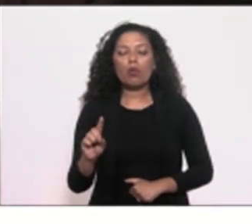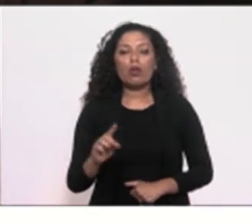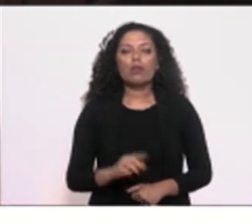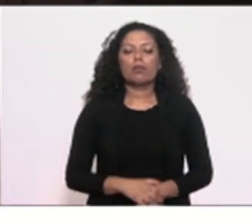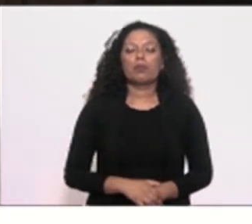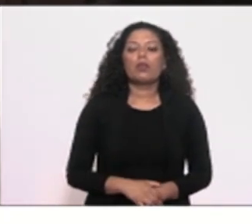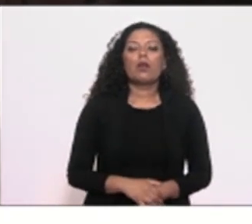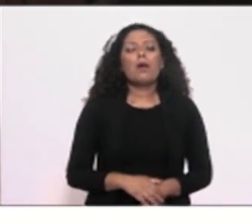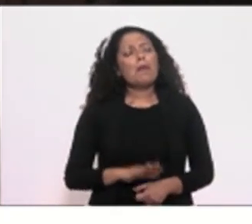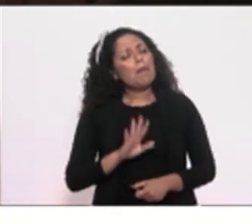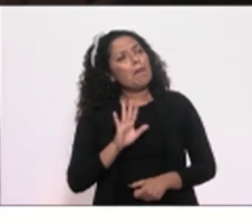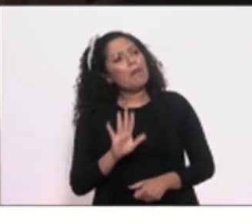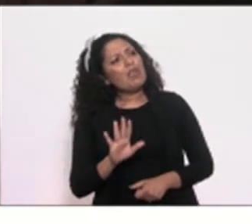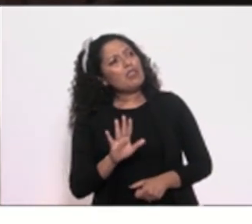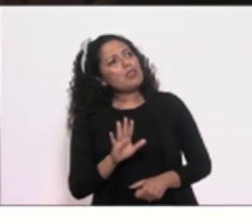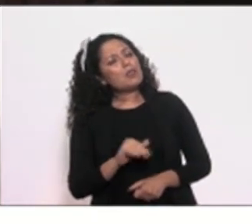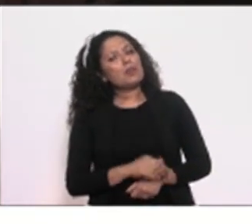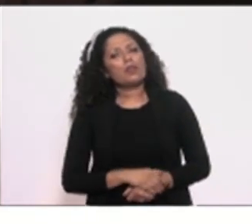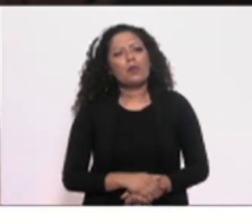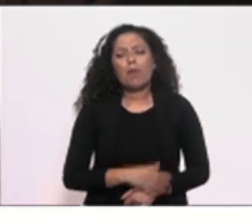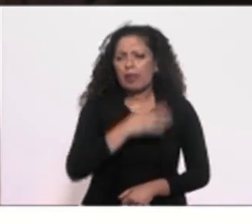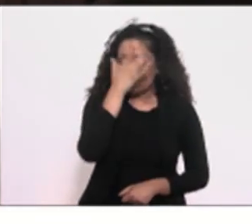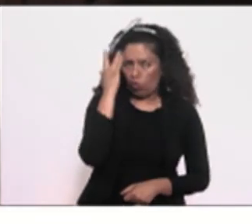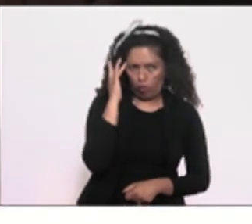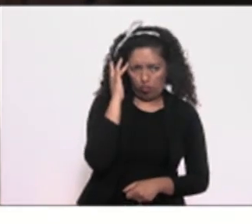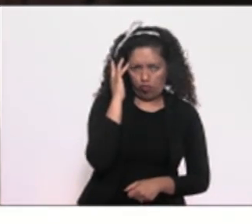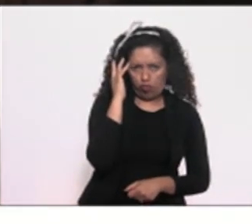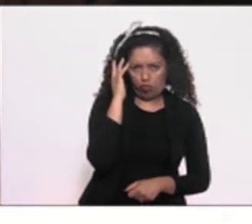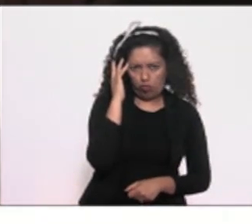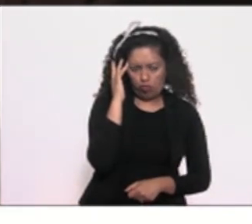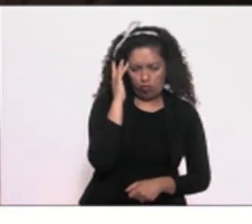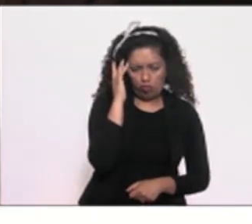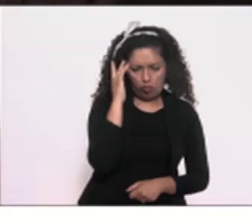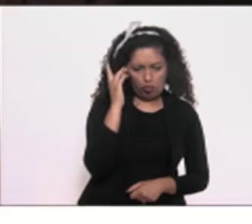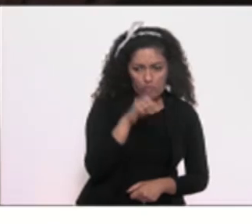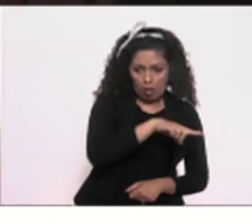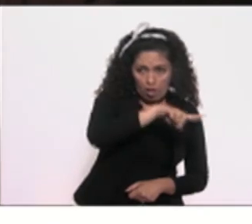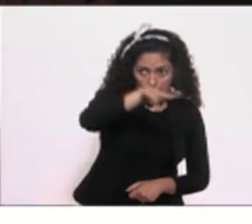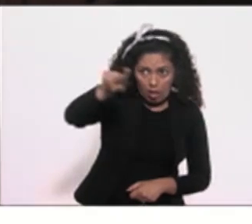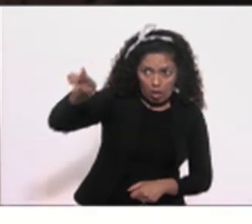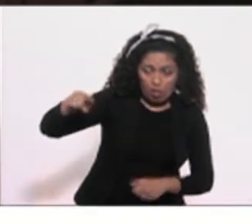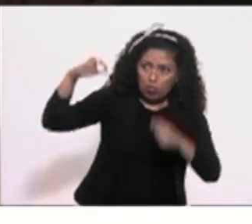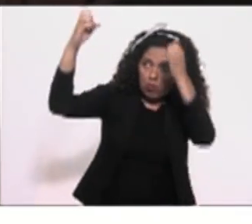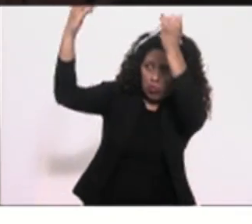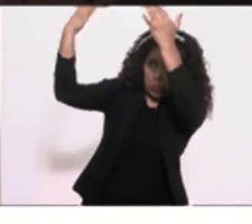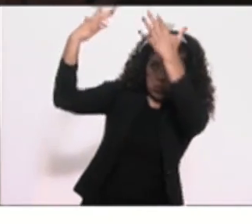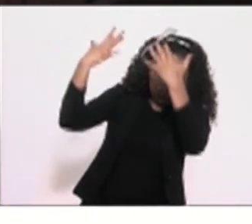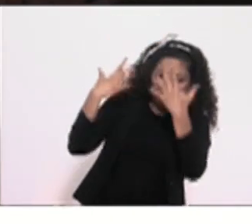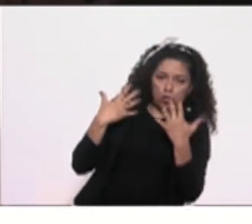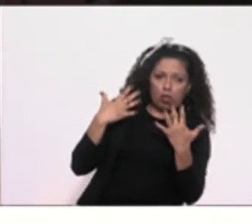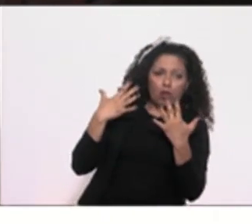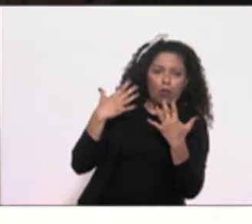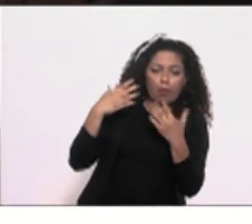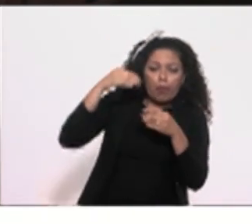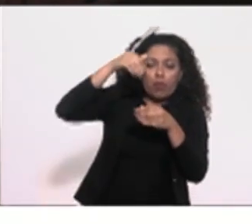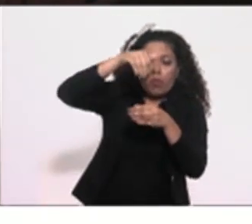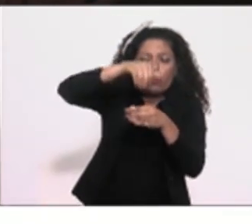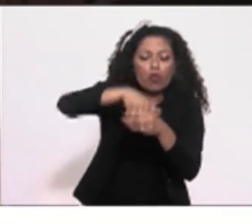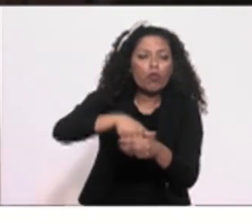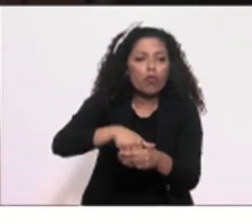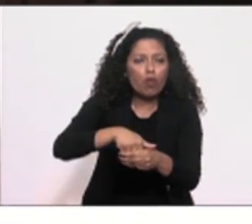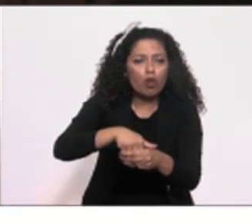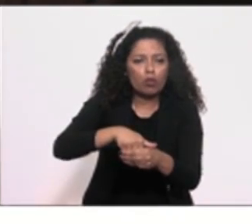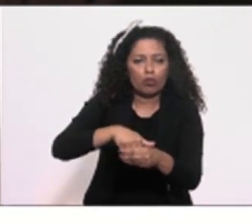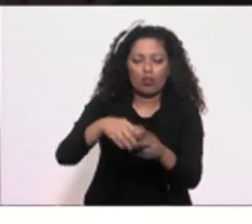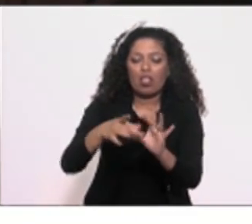como pode pessoas que foram ungidas pelo voto popular,